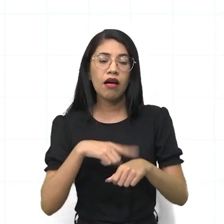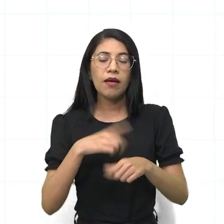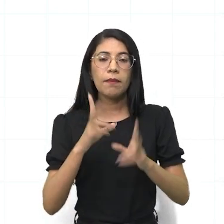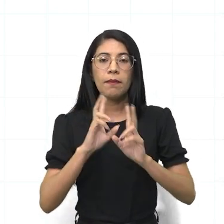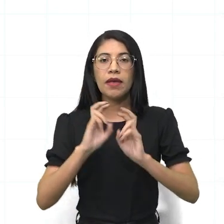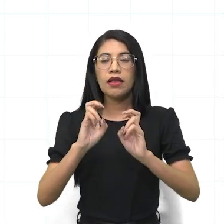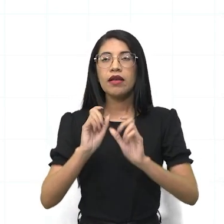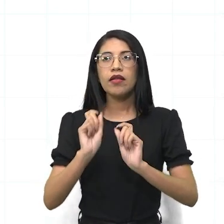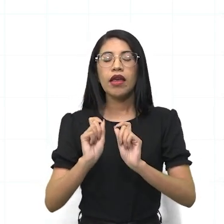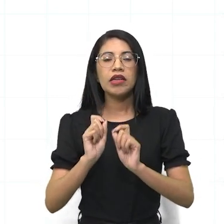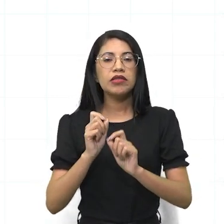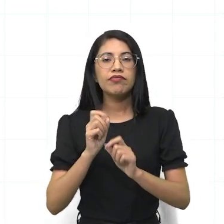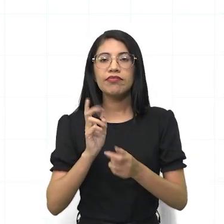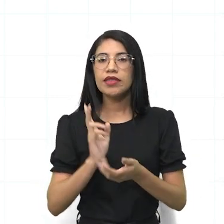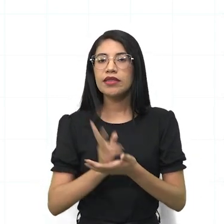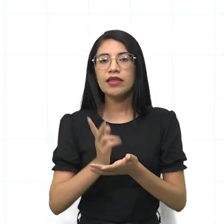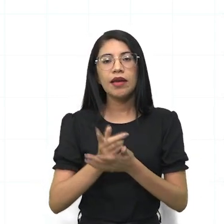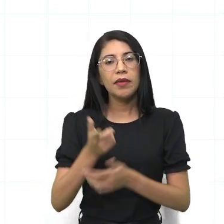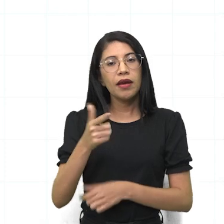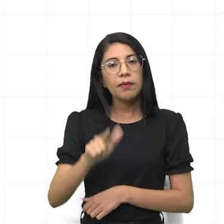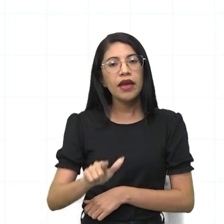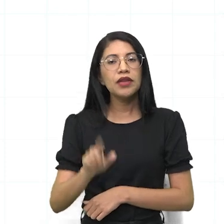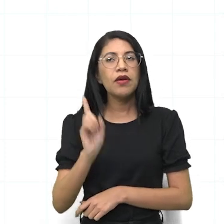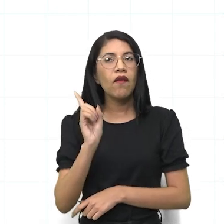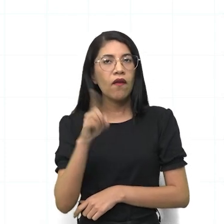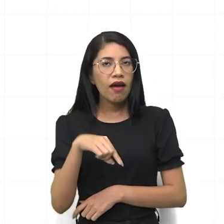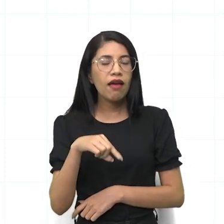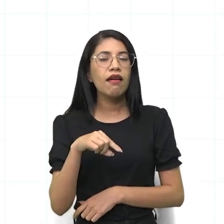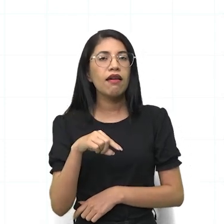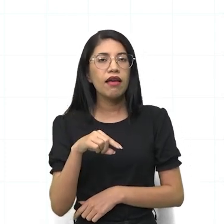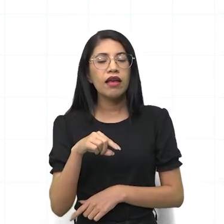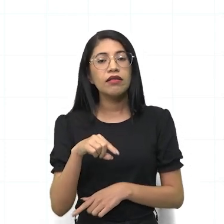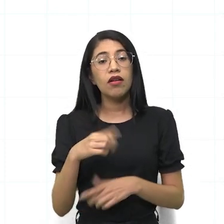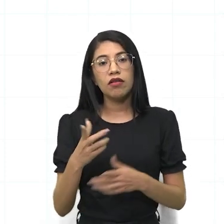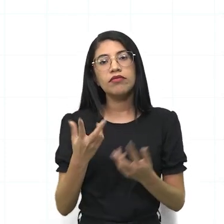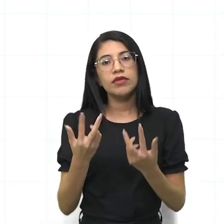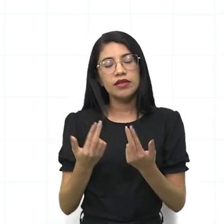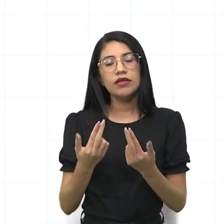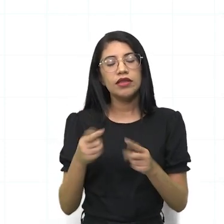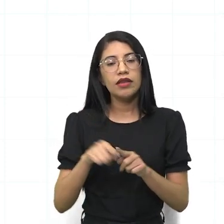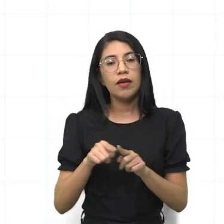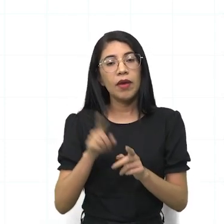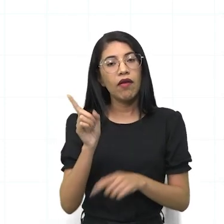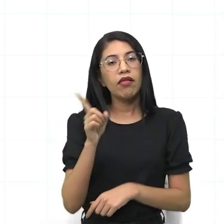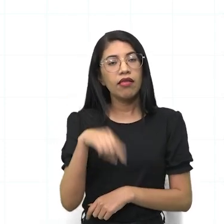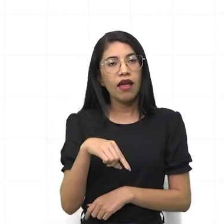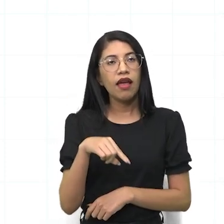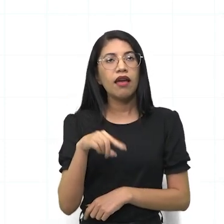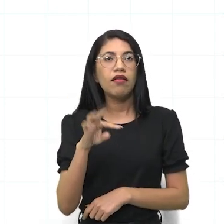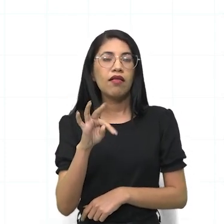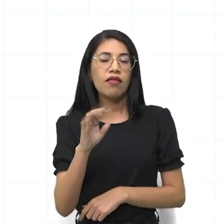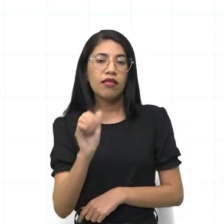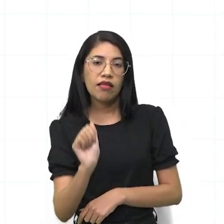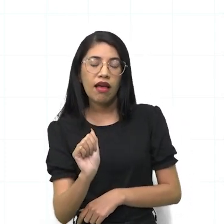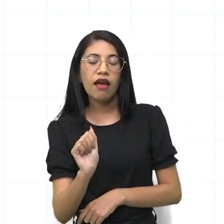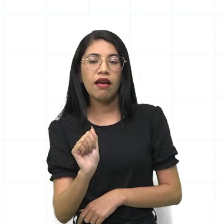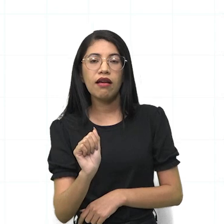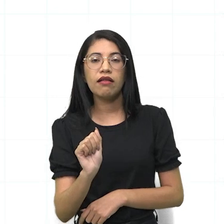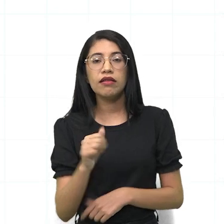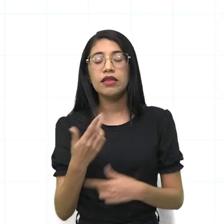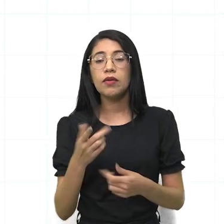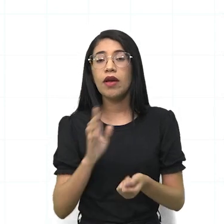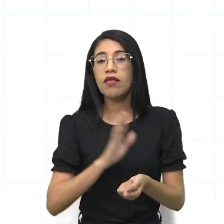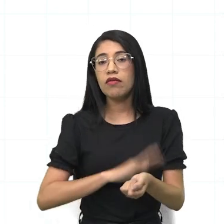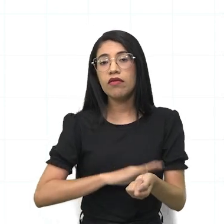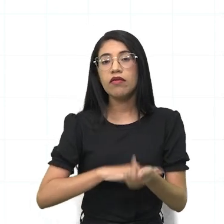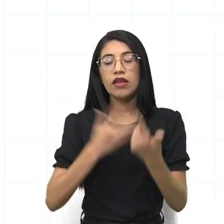falou, falou várias vezes a palavra né, né, ó, falei de novo para vocês, né, o tá, então são vícios, né,